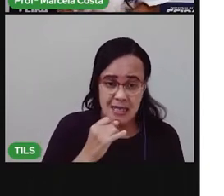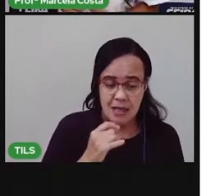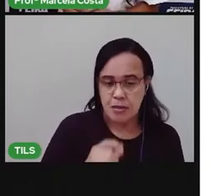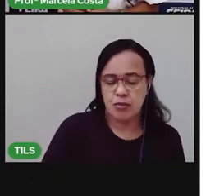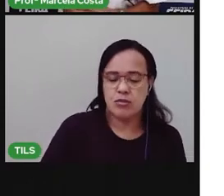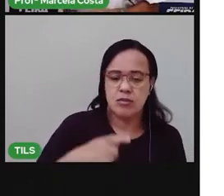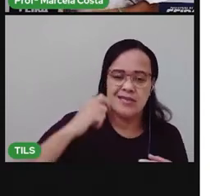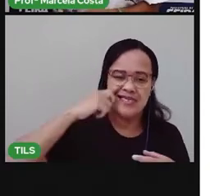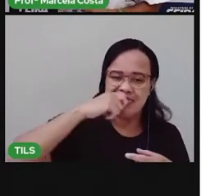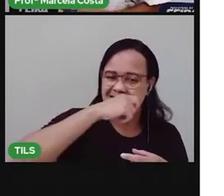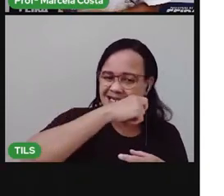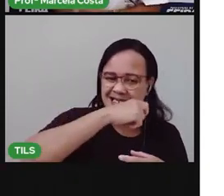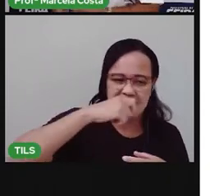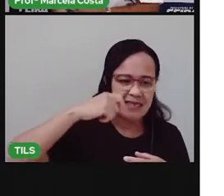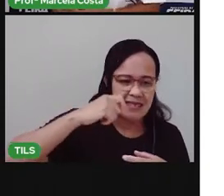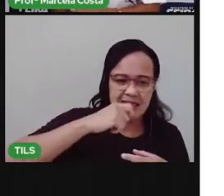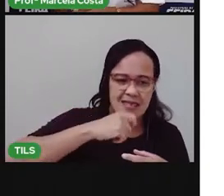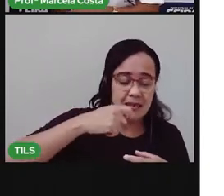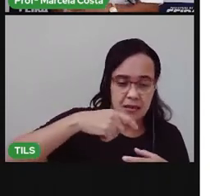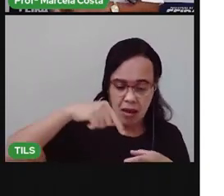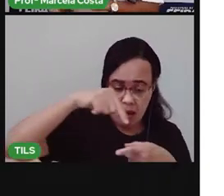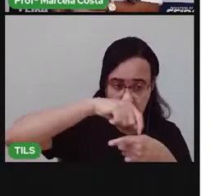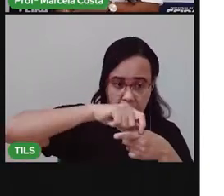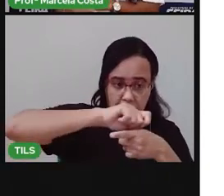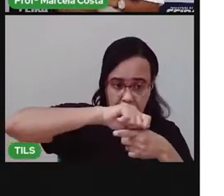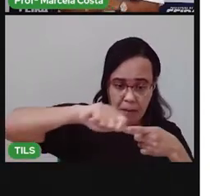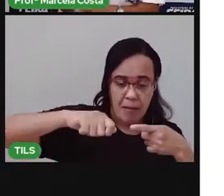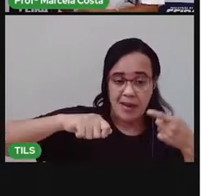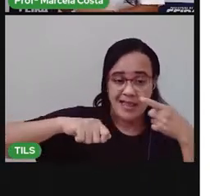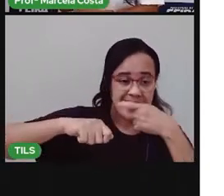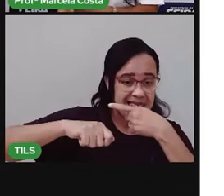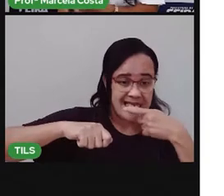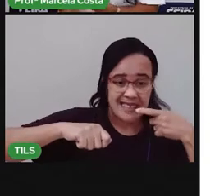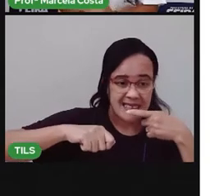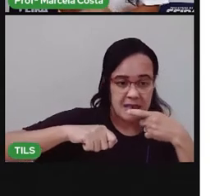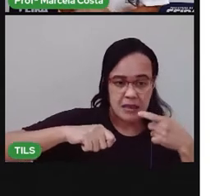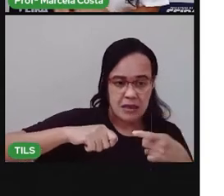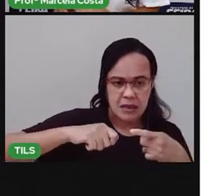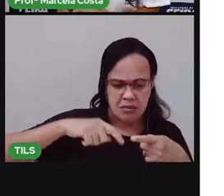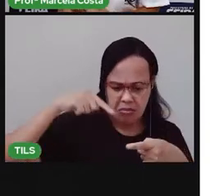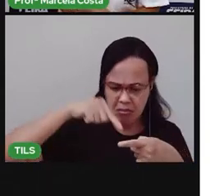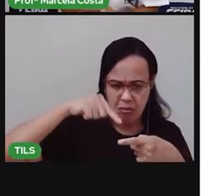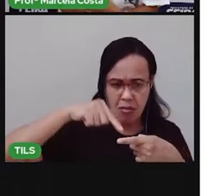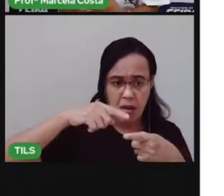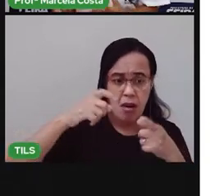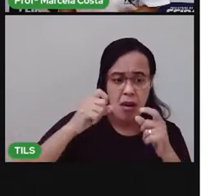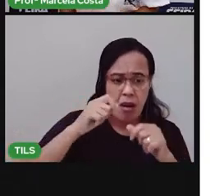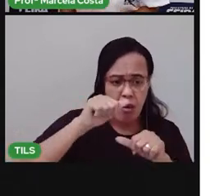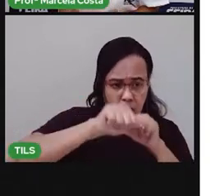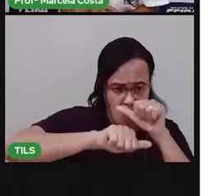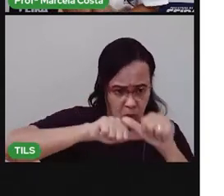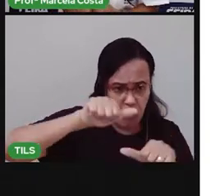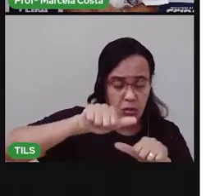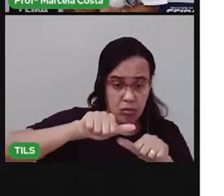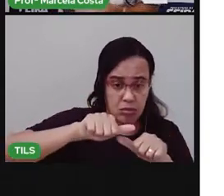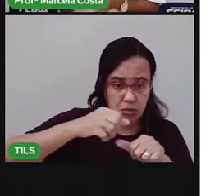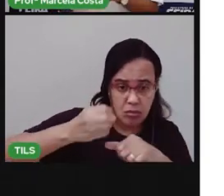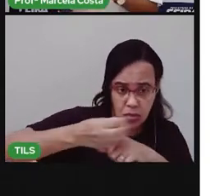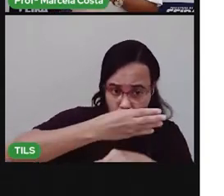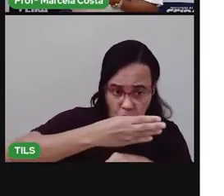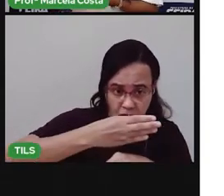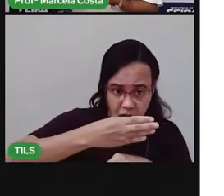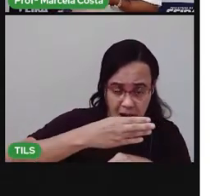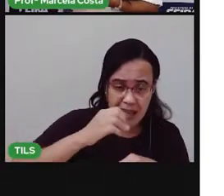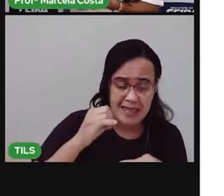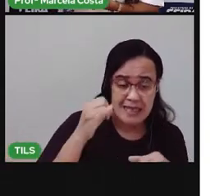dente por exemplo pelo menos a cada mês a cada dois meses se você não troca sua escova de dente